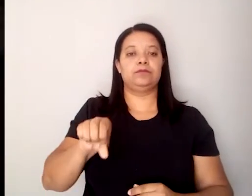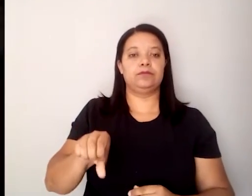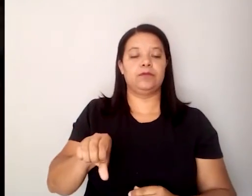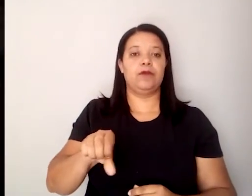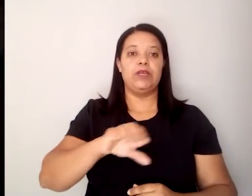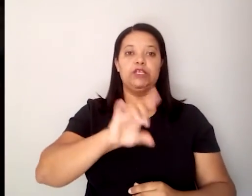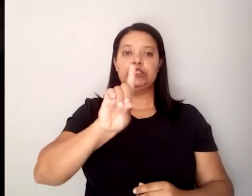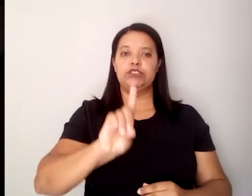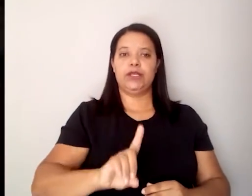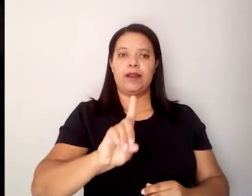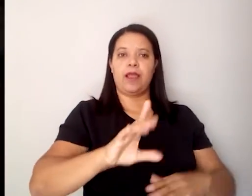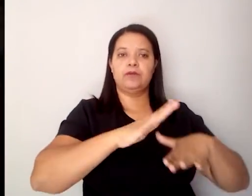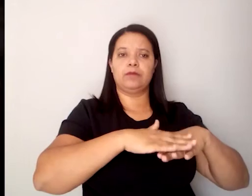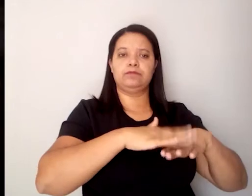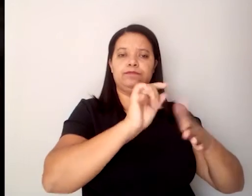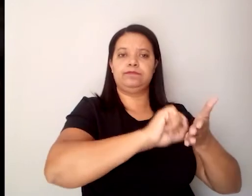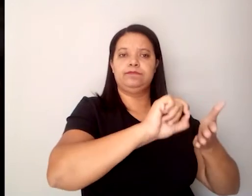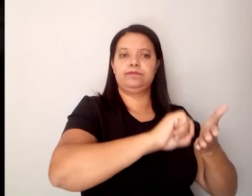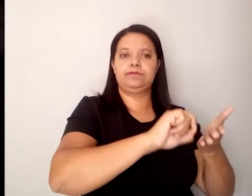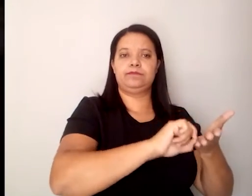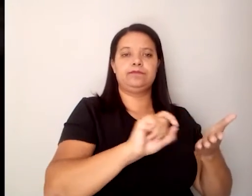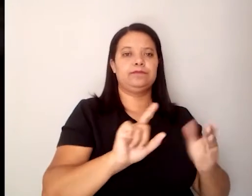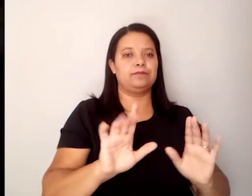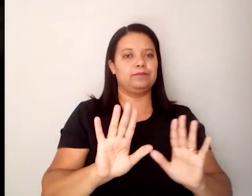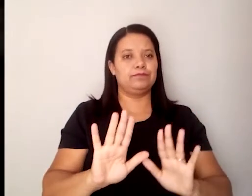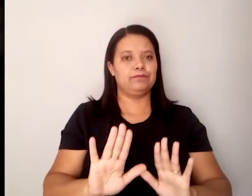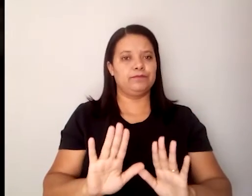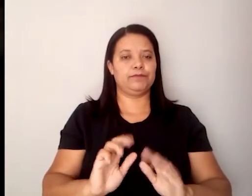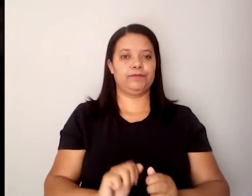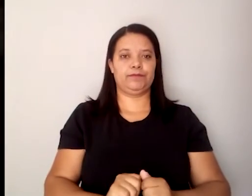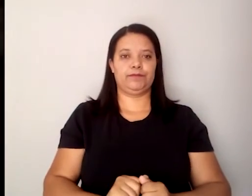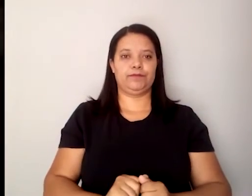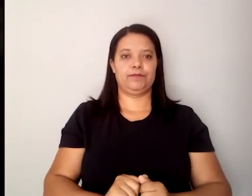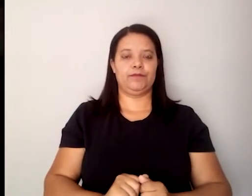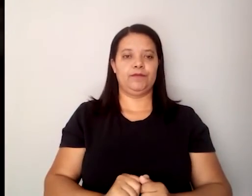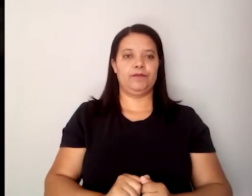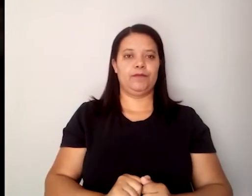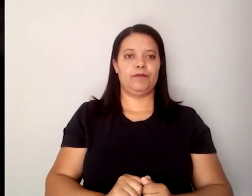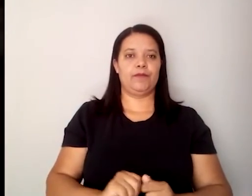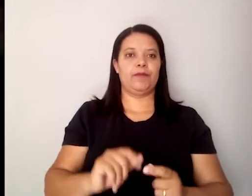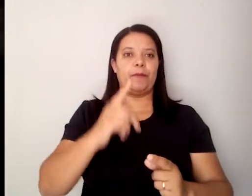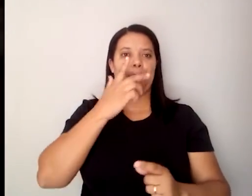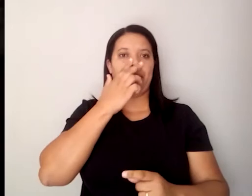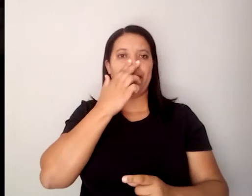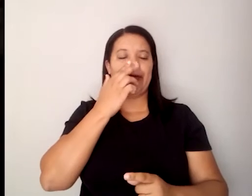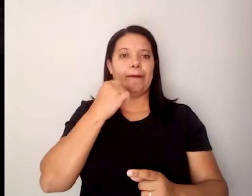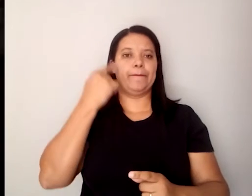autorais, no sentido autoral, instituído pelo próprio capitalismo, sentido da